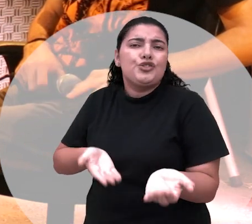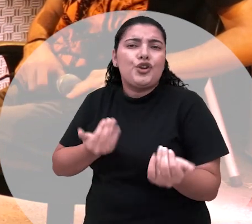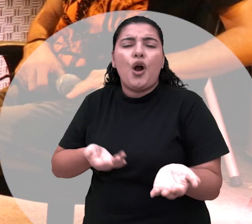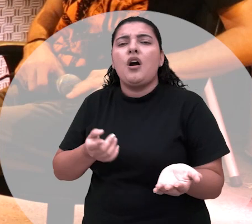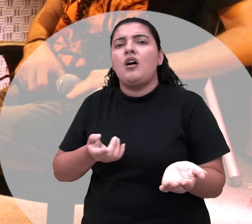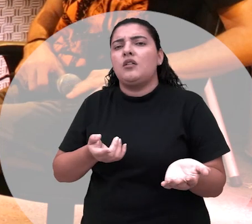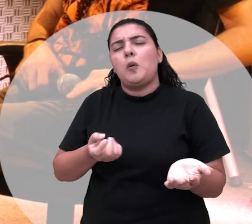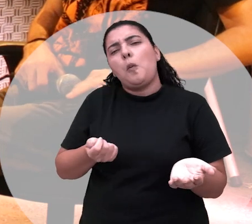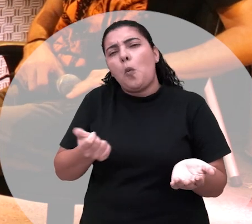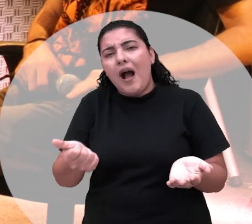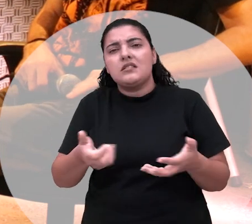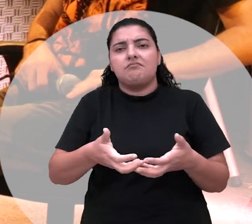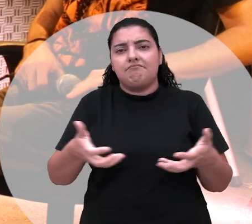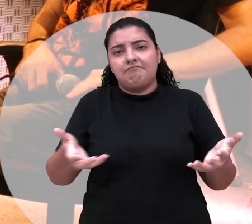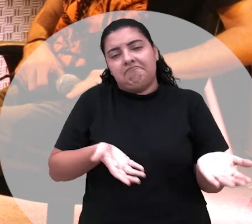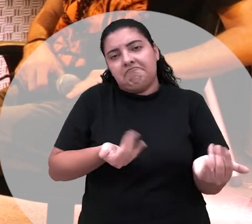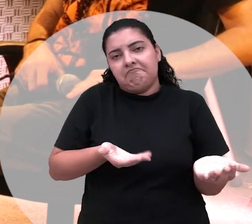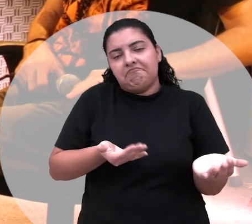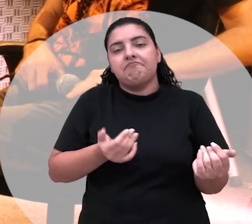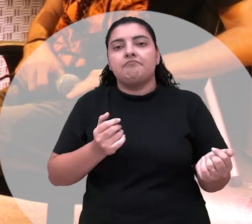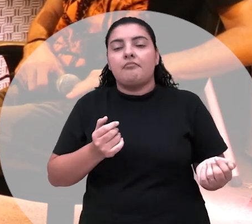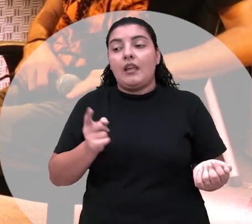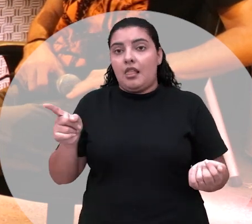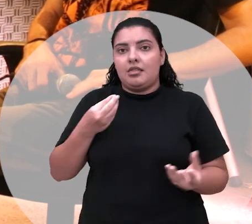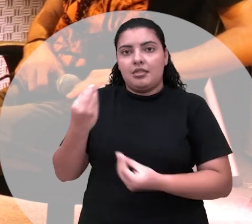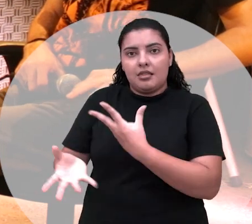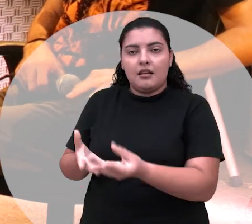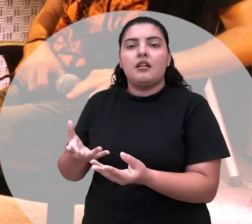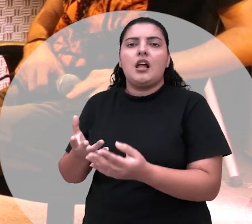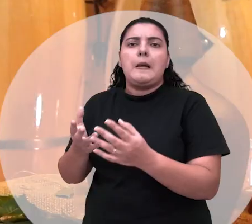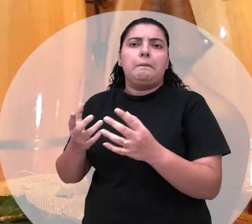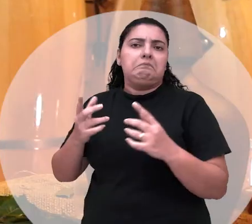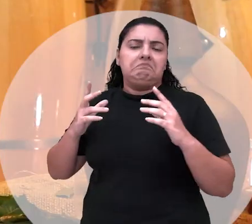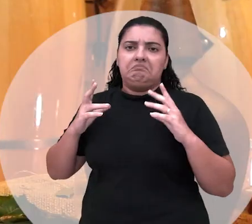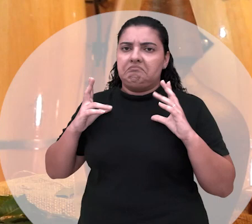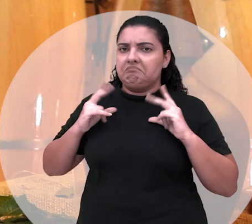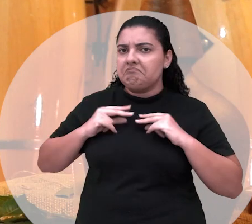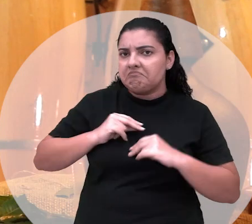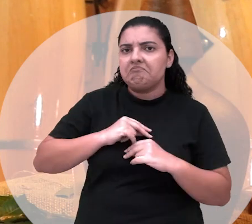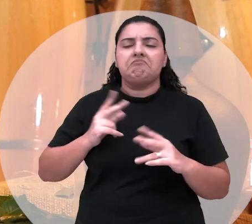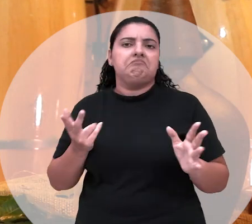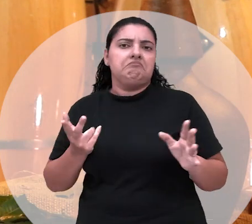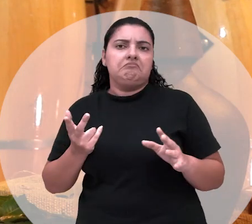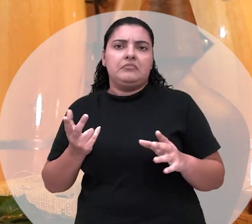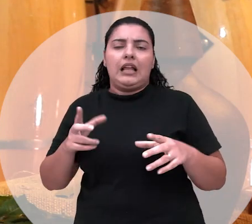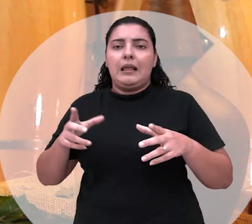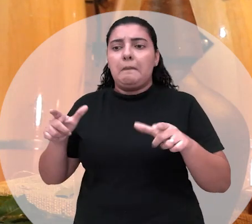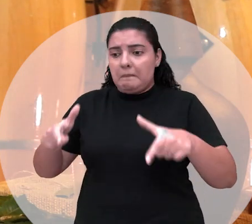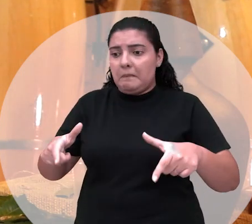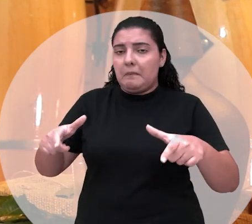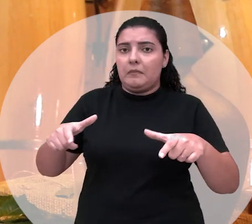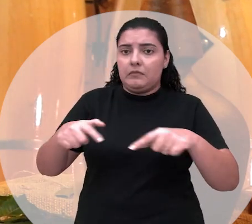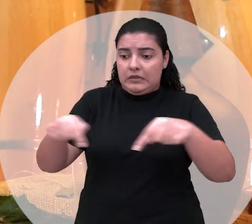na adolescência ele deu ele deu até joias pra ela deu terras pra ela o engraçado que tem um